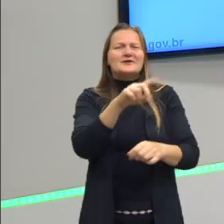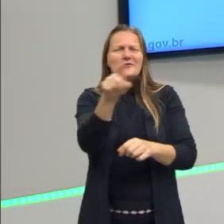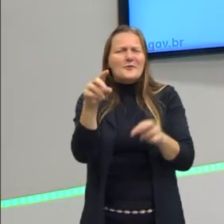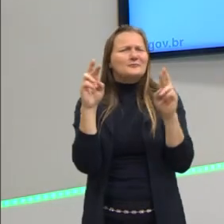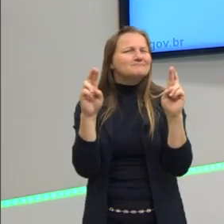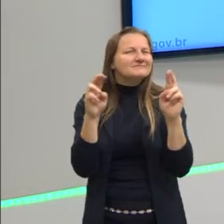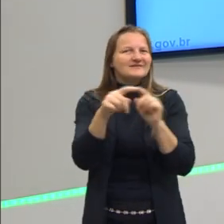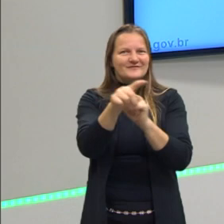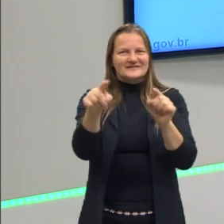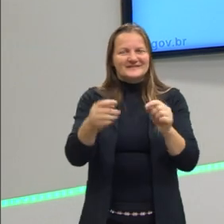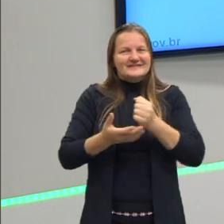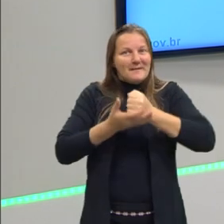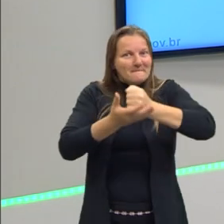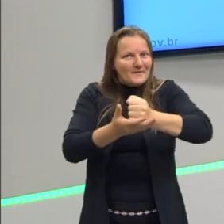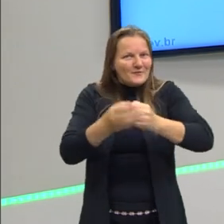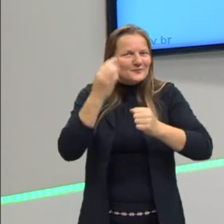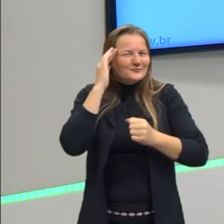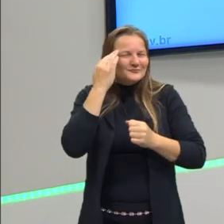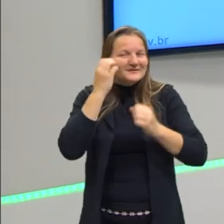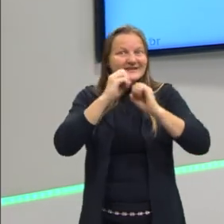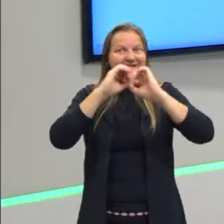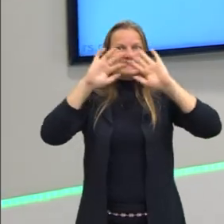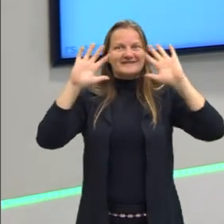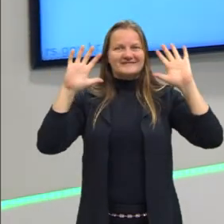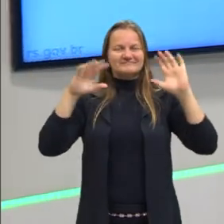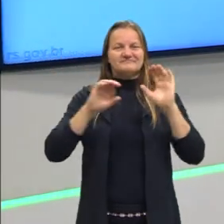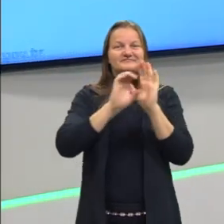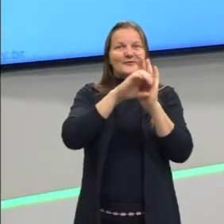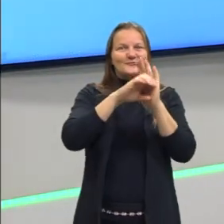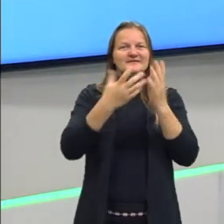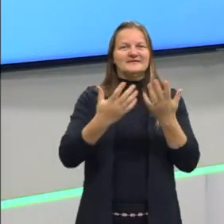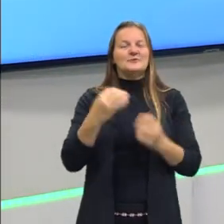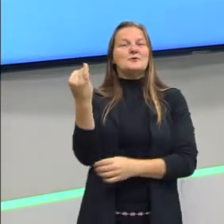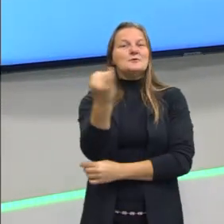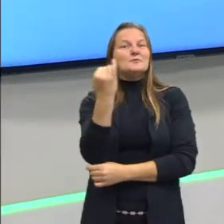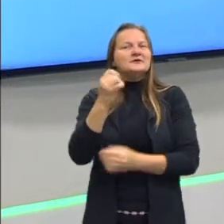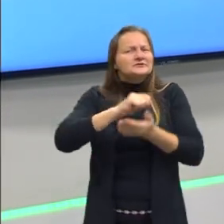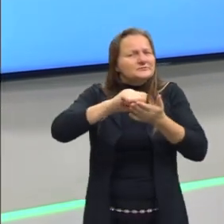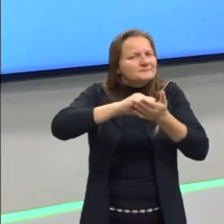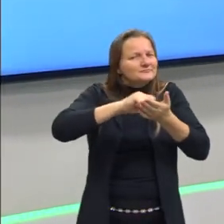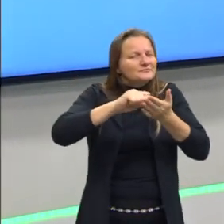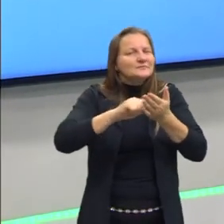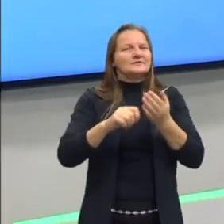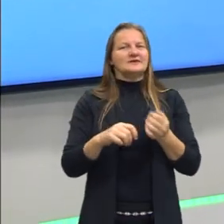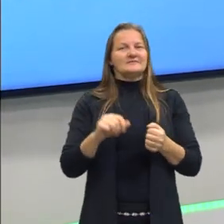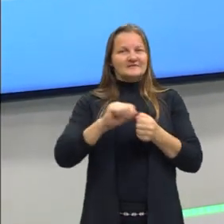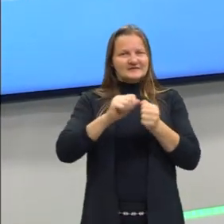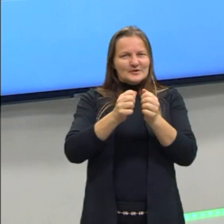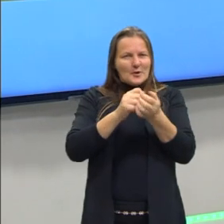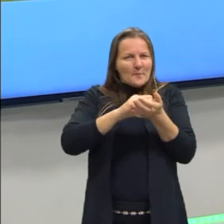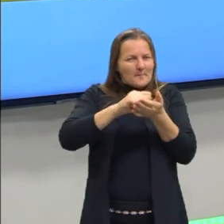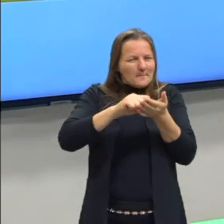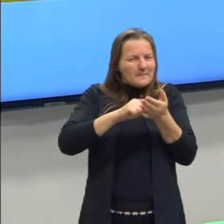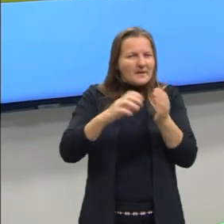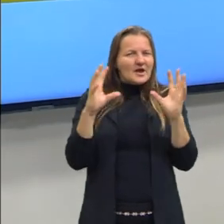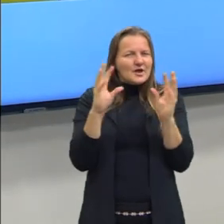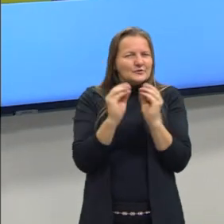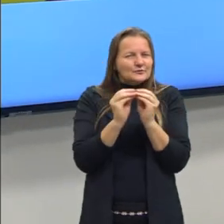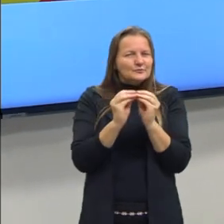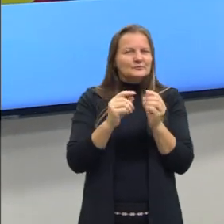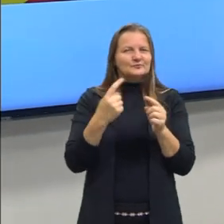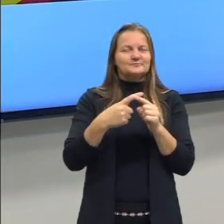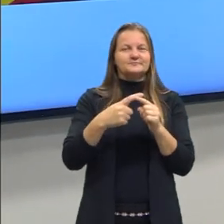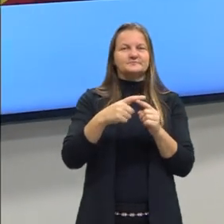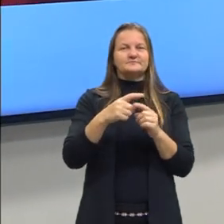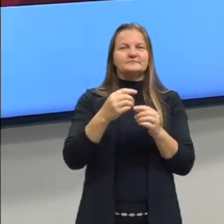que tenha auxiliado vocês de alguma forma. é importante anotar e fazer um breve resumo, que um aumenta